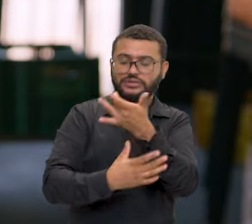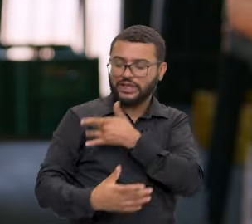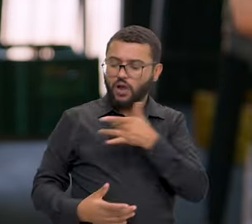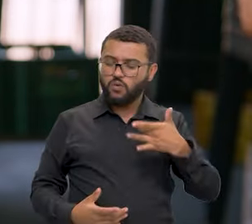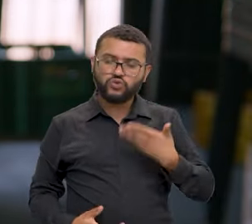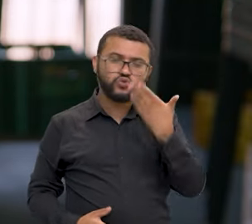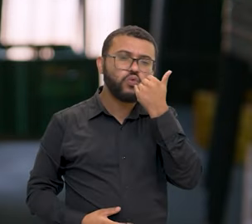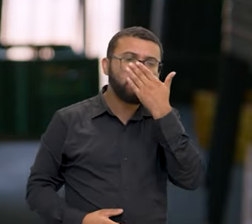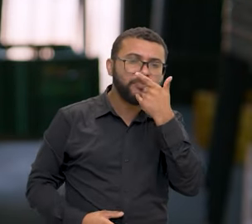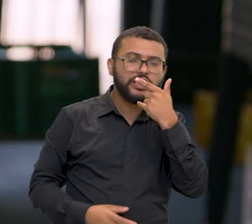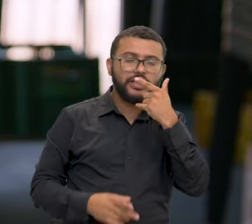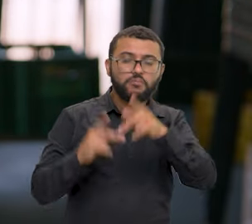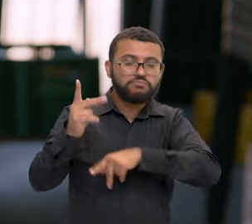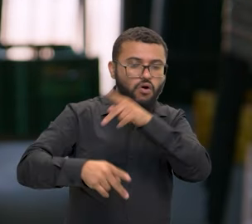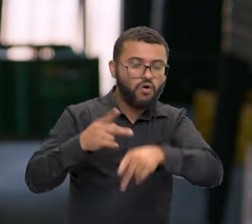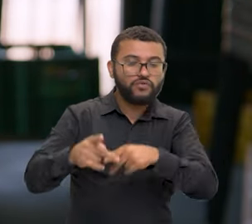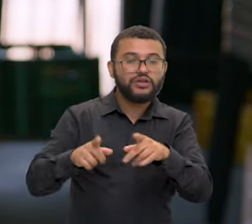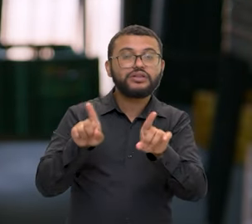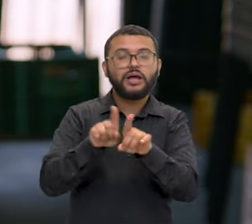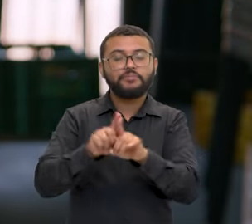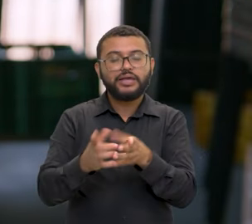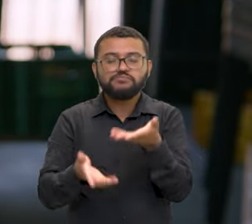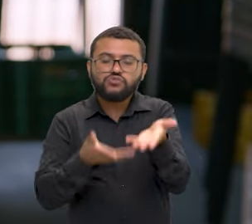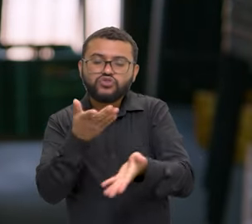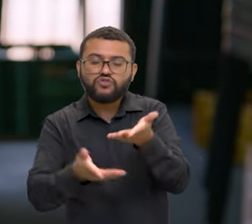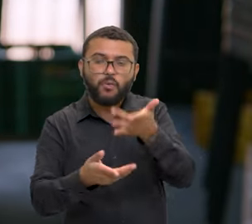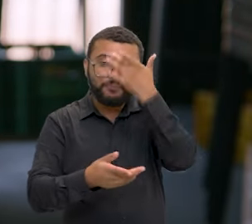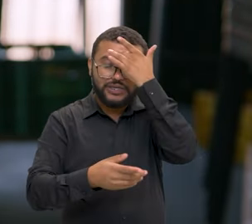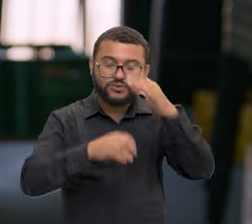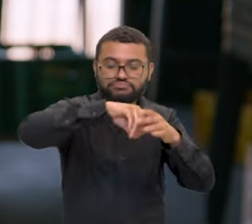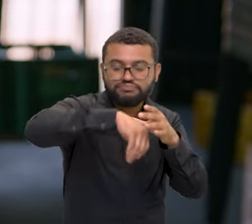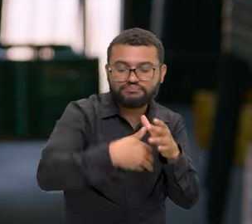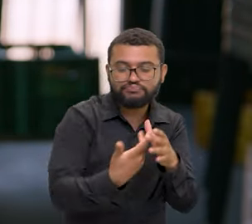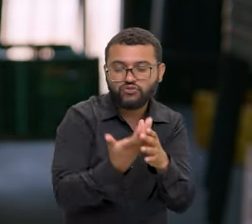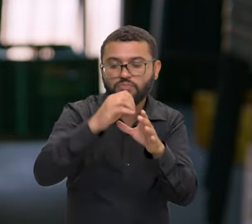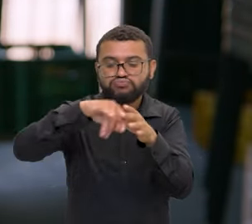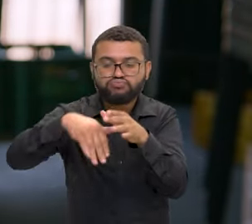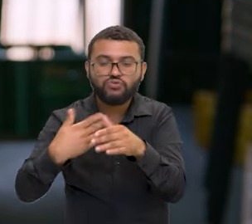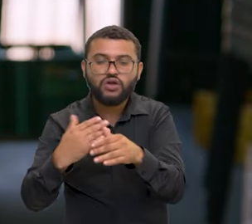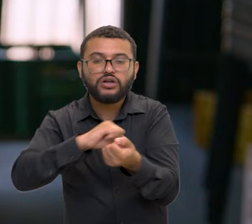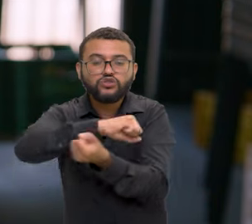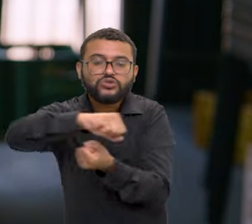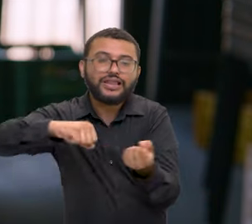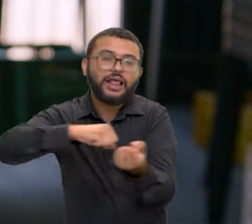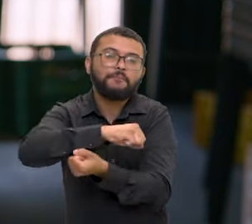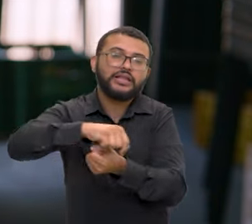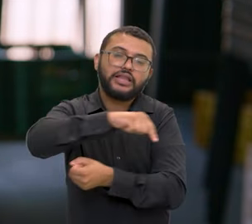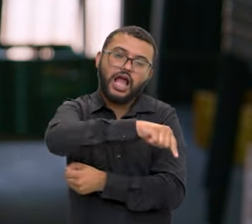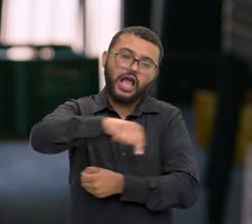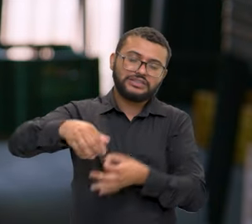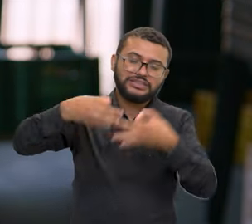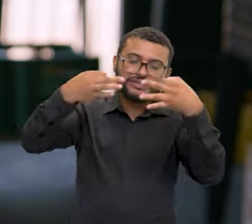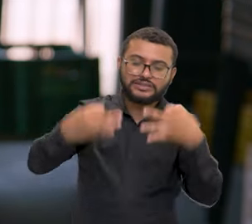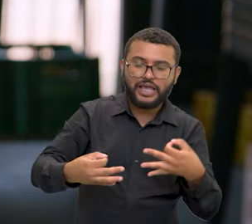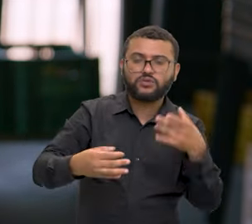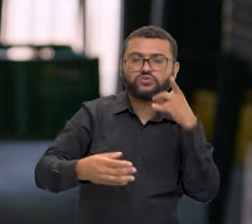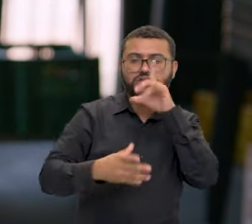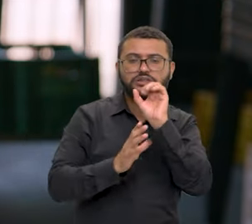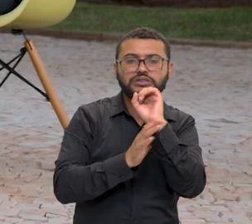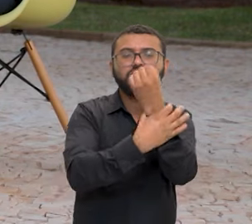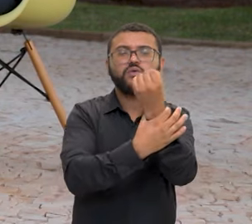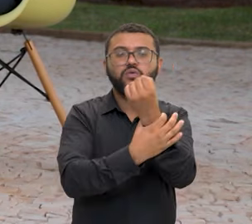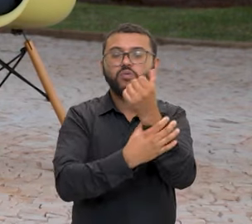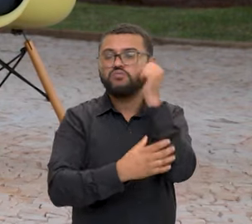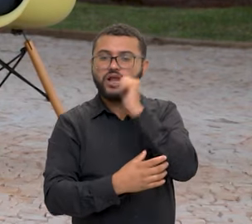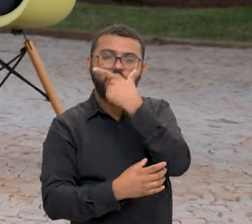incentivaram práticas agrícolas mais ecológicas e eficientes, que ainda trouxeram garantias para os homens e mulheres do campo.